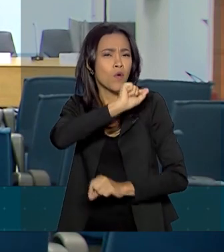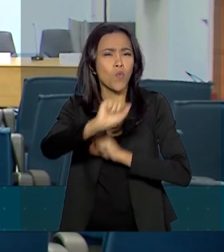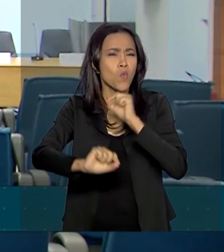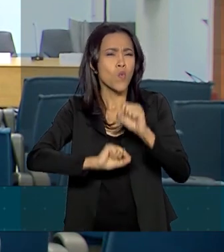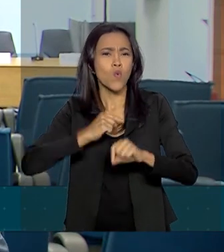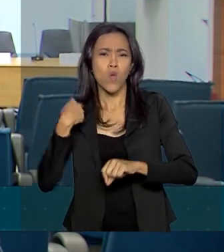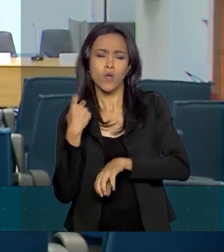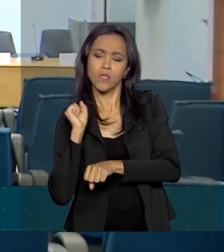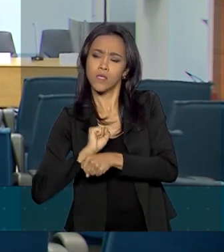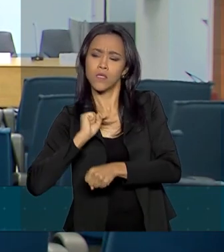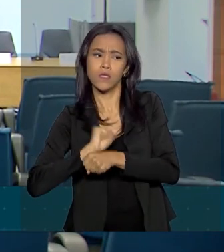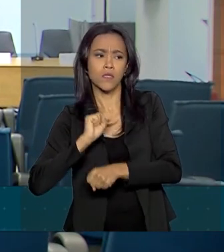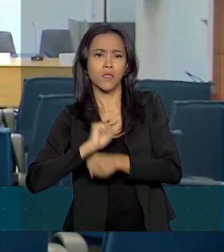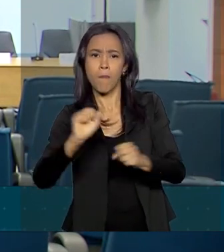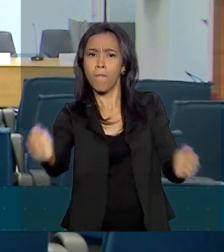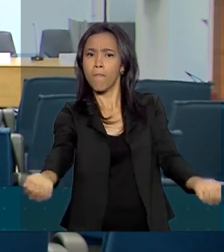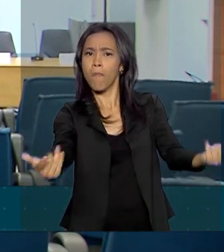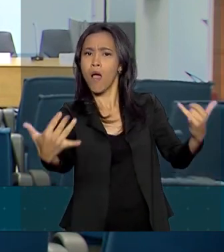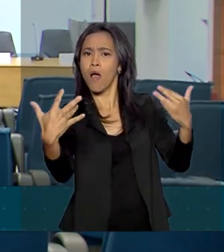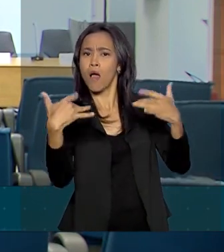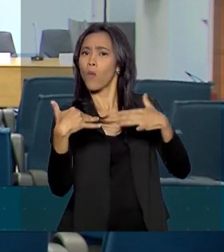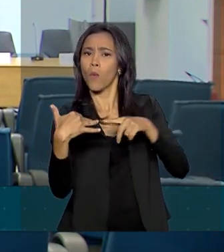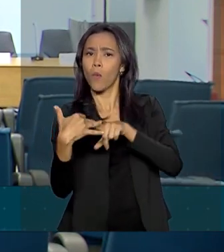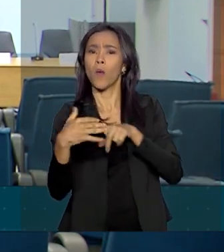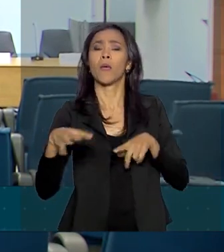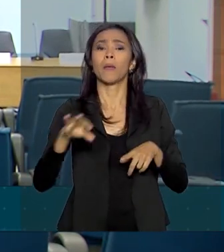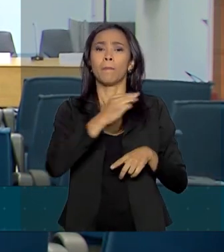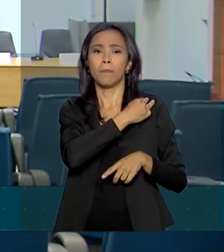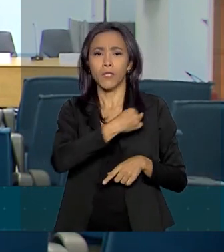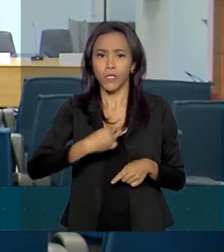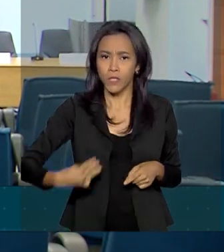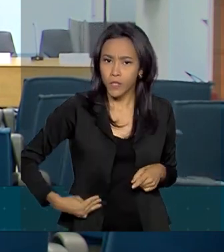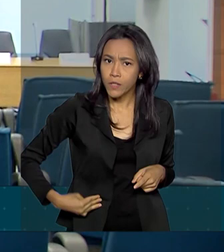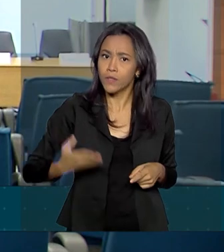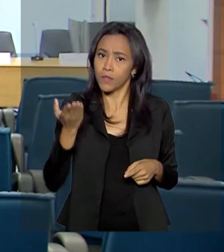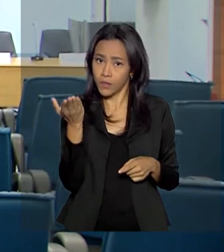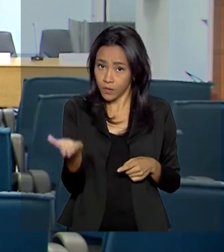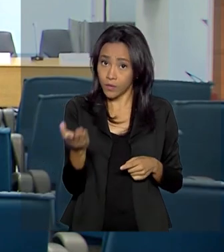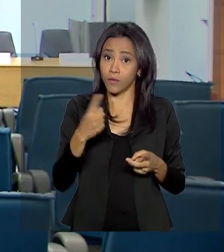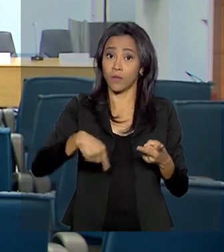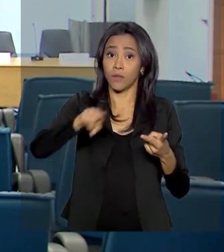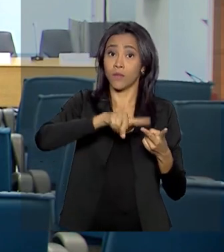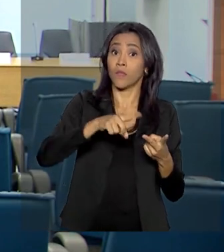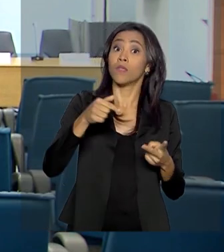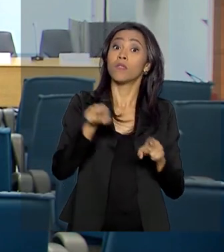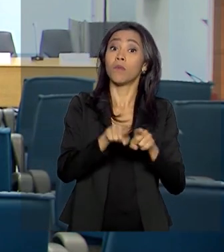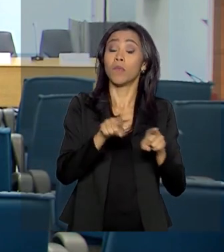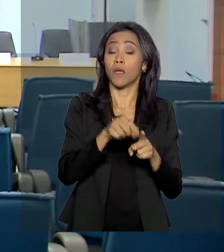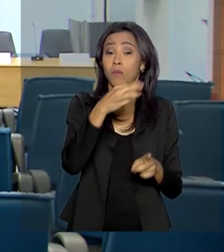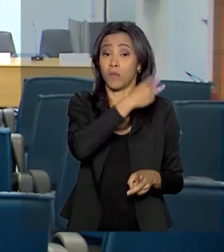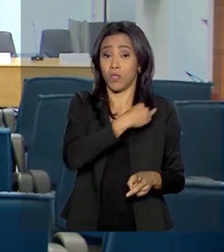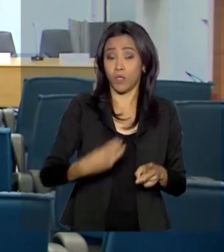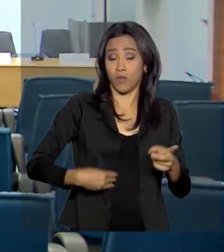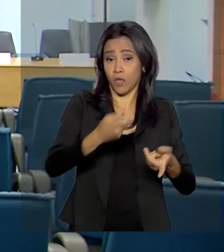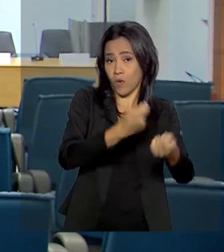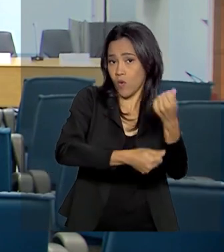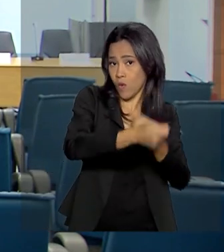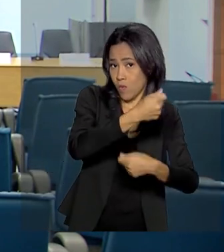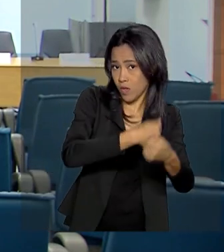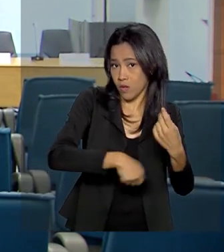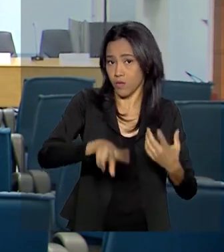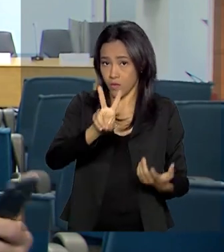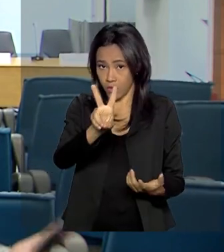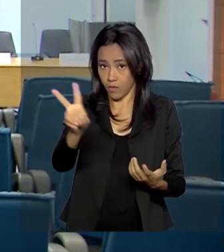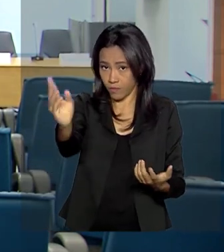muita gente está esperando, as presenças também dos ministros de Minas e Energia, Bento Albuquerque, e do ministro da Economia, Paulo Guedes. Tudo